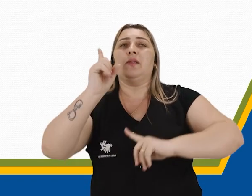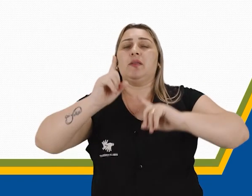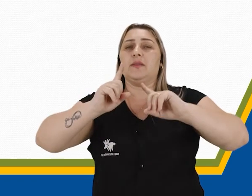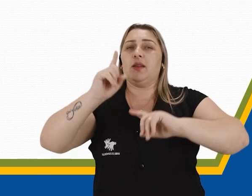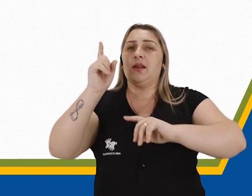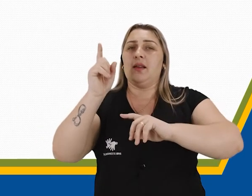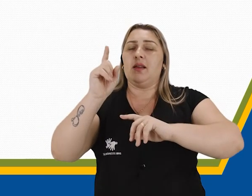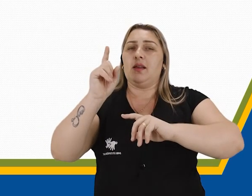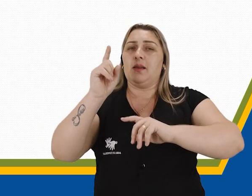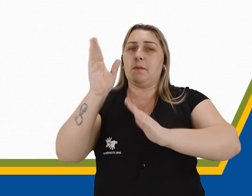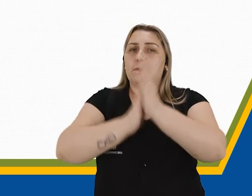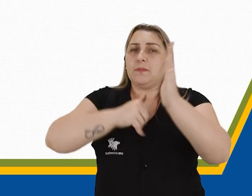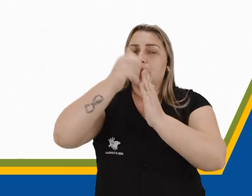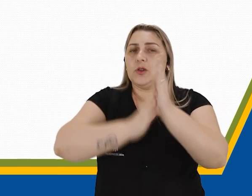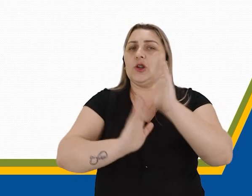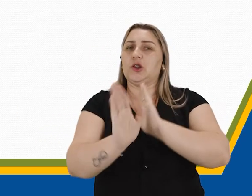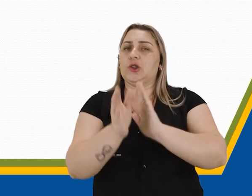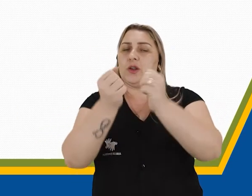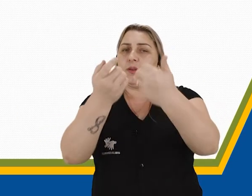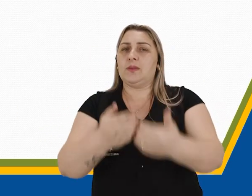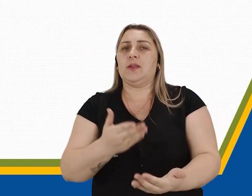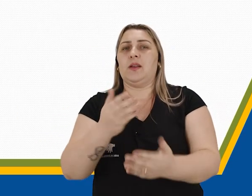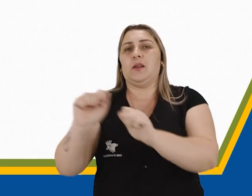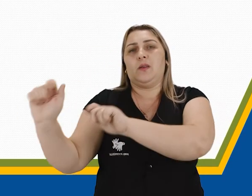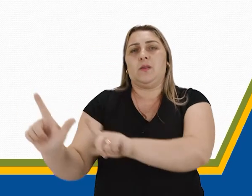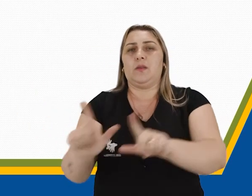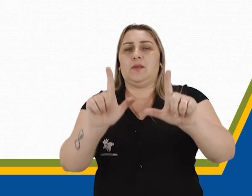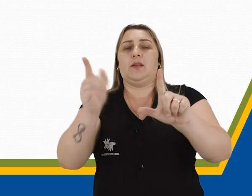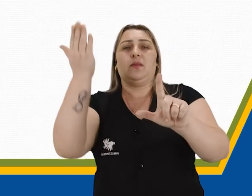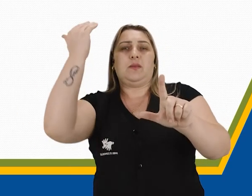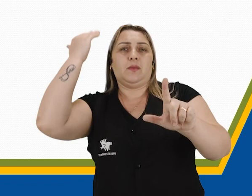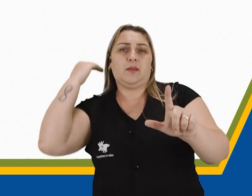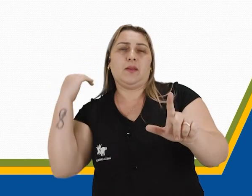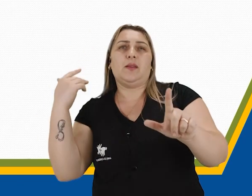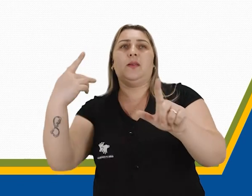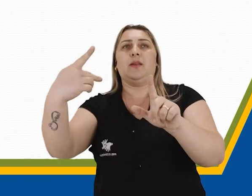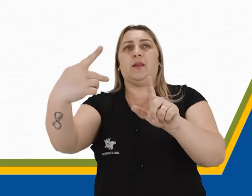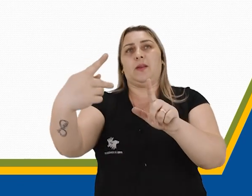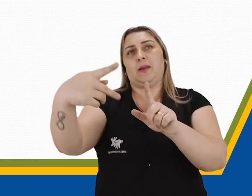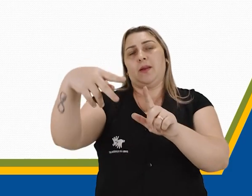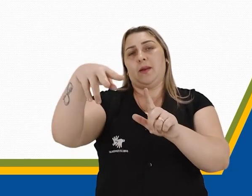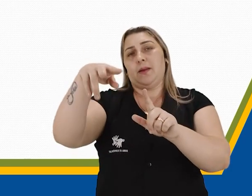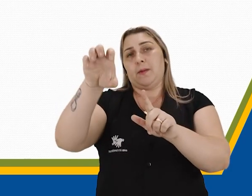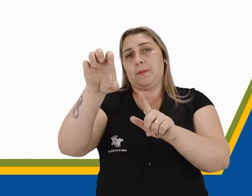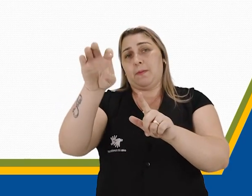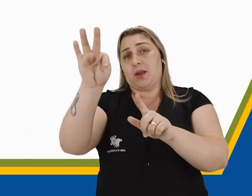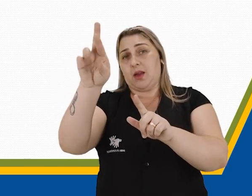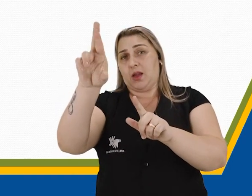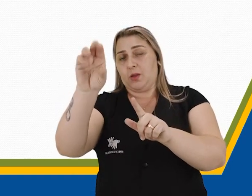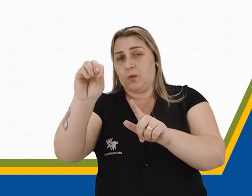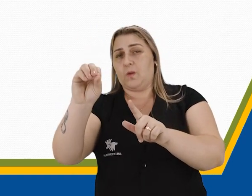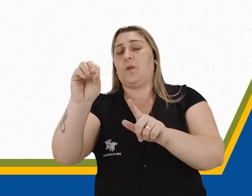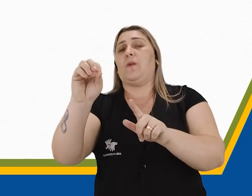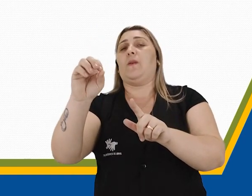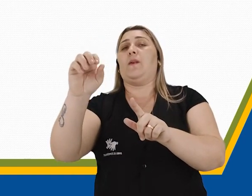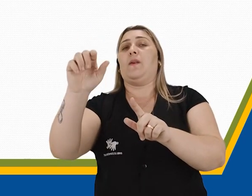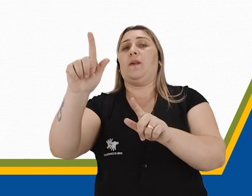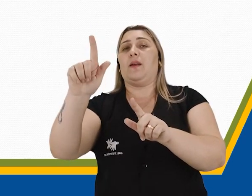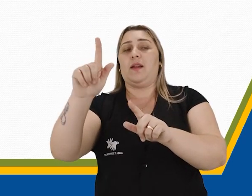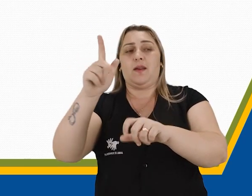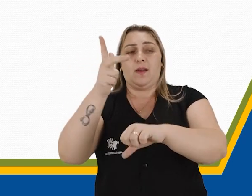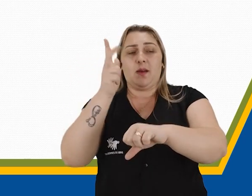artísticas. Nós já citamos no slide anterior, que são os petroglifos. São rochas gravadas com